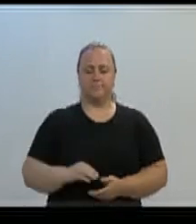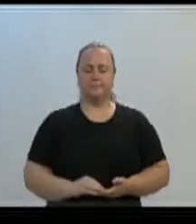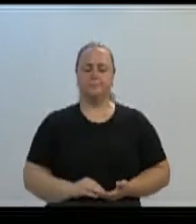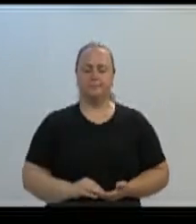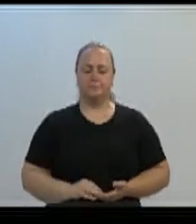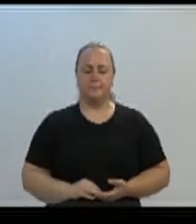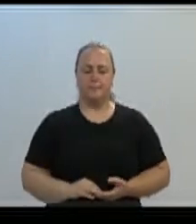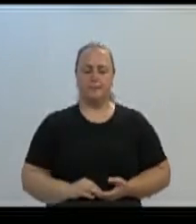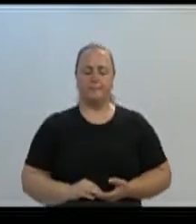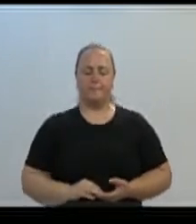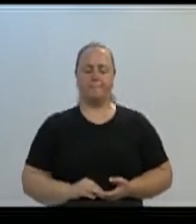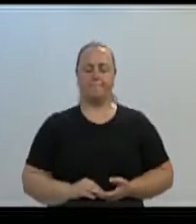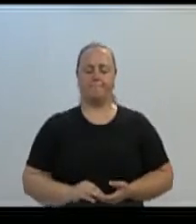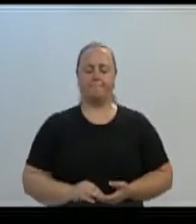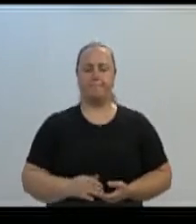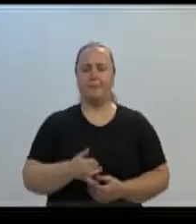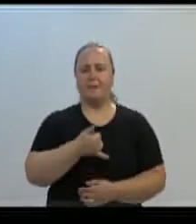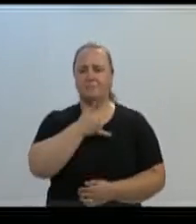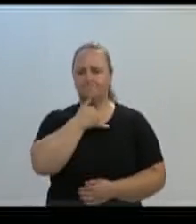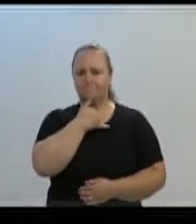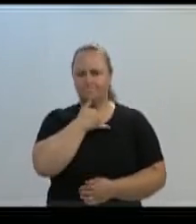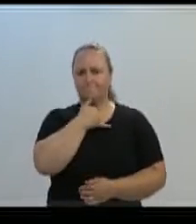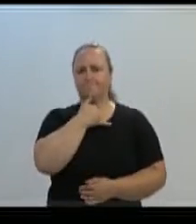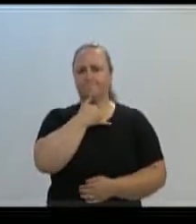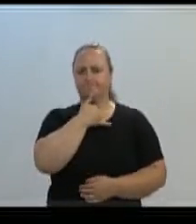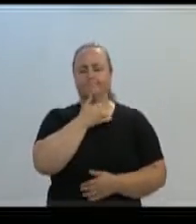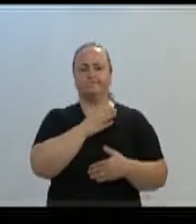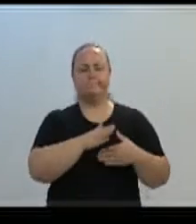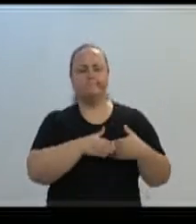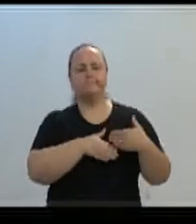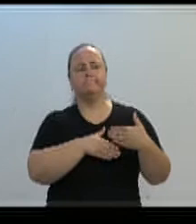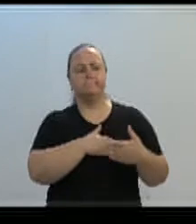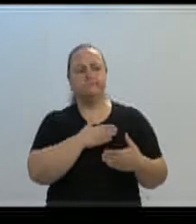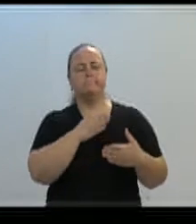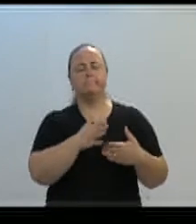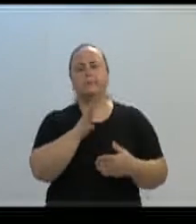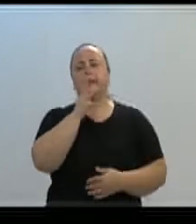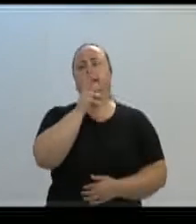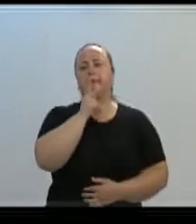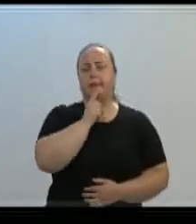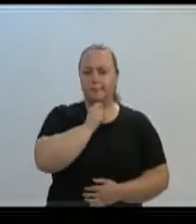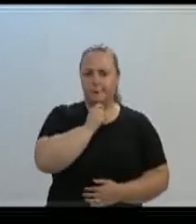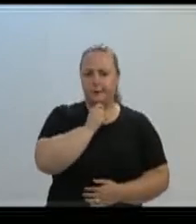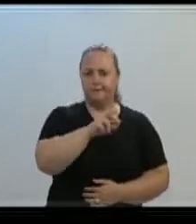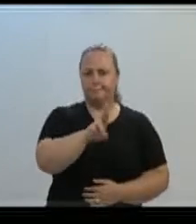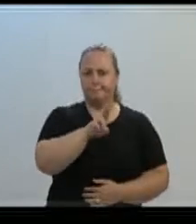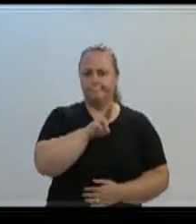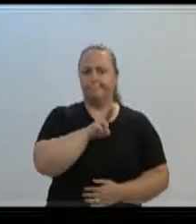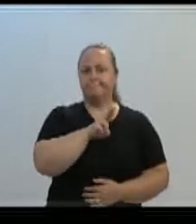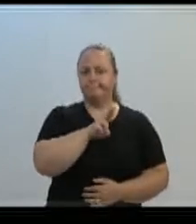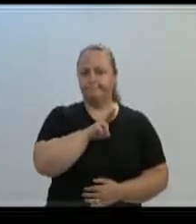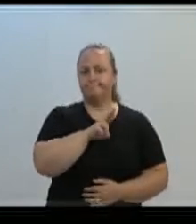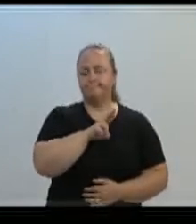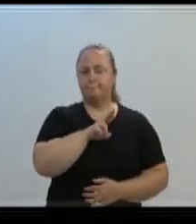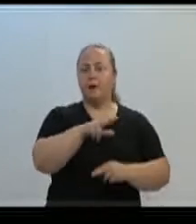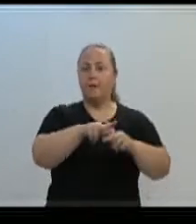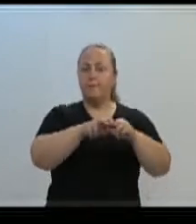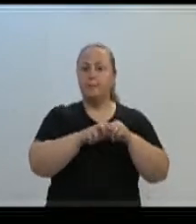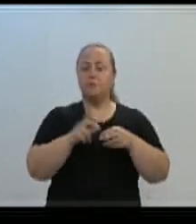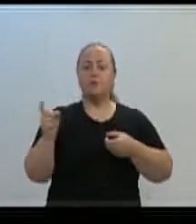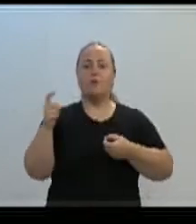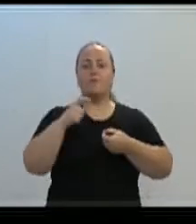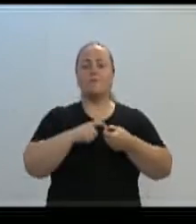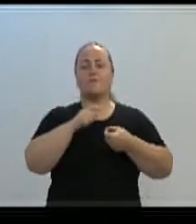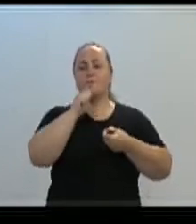processos tramitaram de forma morosa, o que impossibilitou que esses processos retornassem